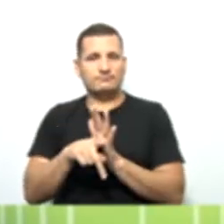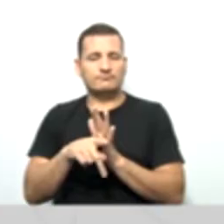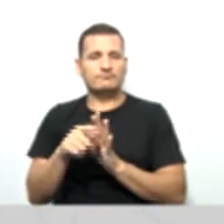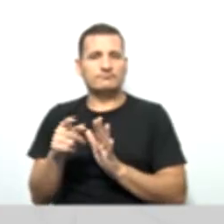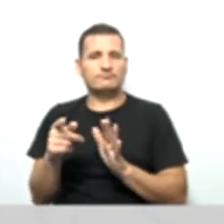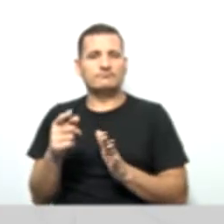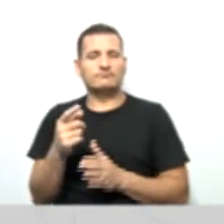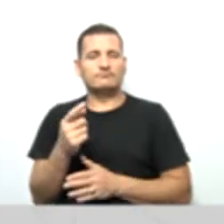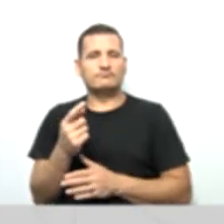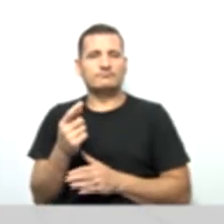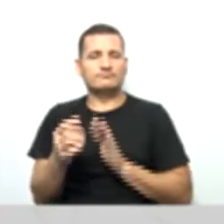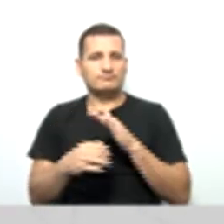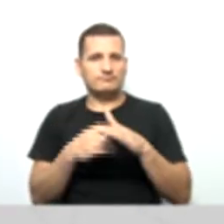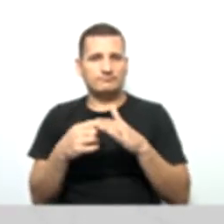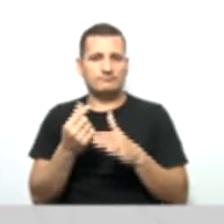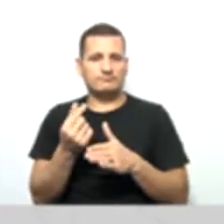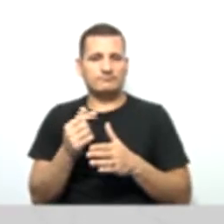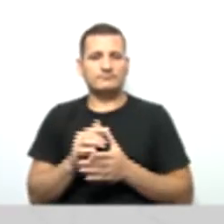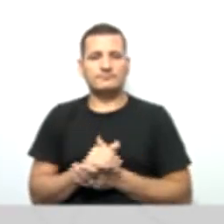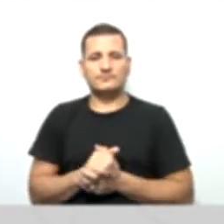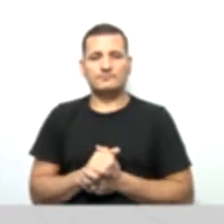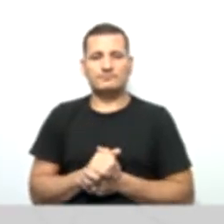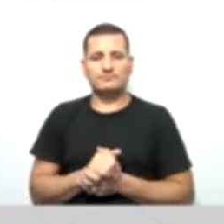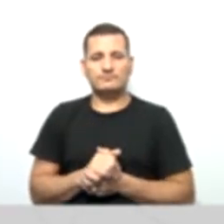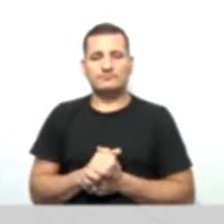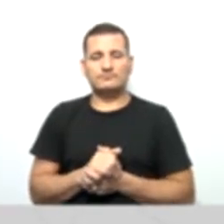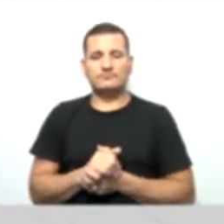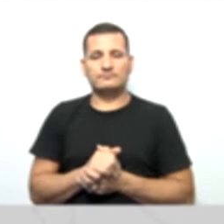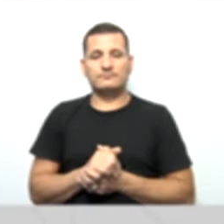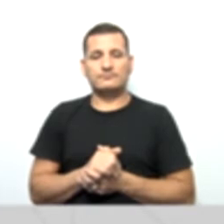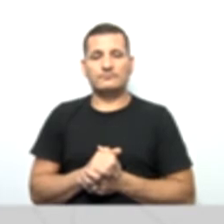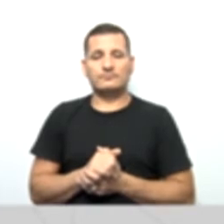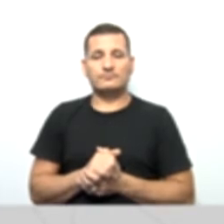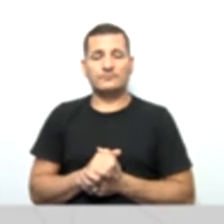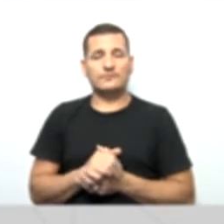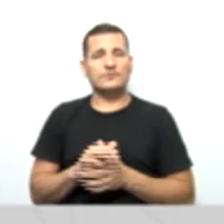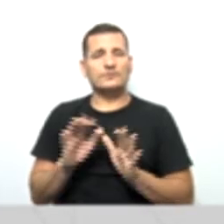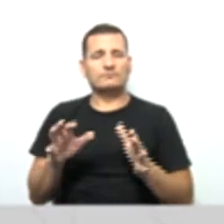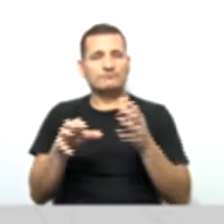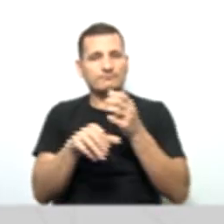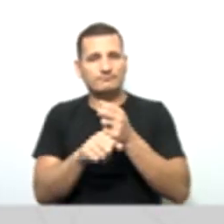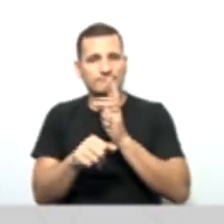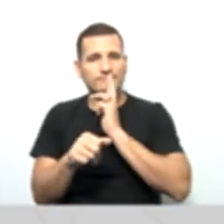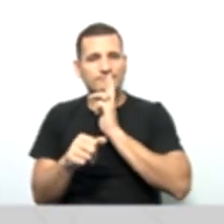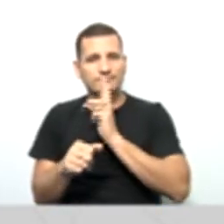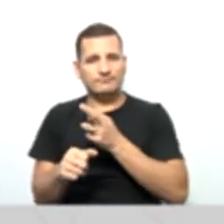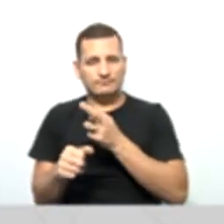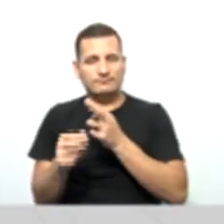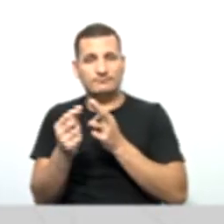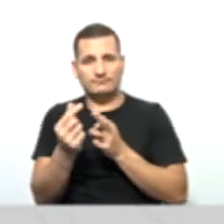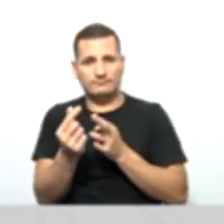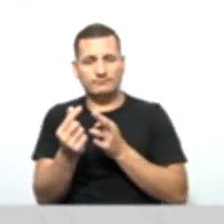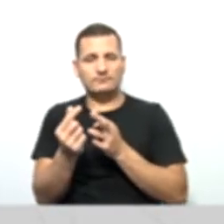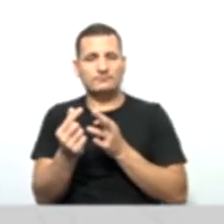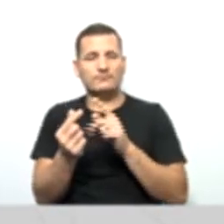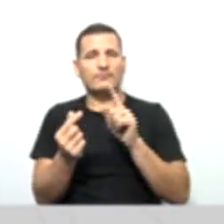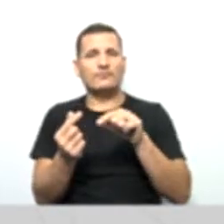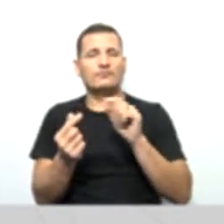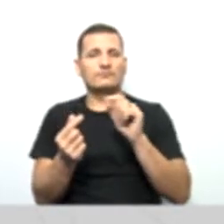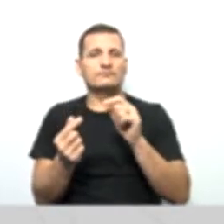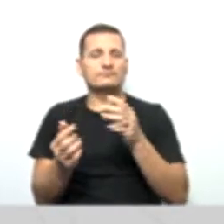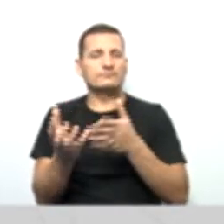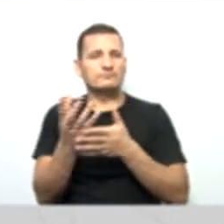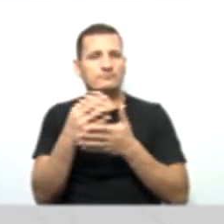Ao conceito. As contas do patrimônio líquido representam o conjunto de dados e informações